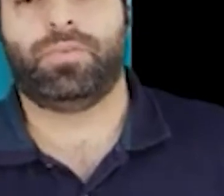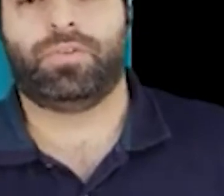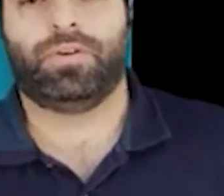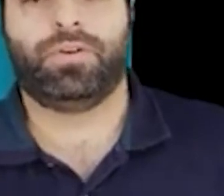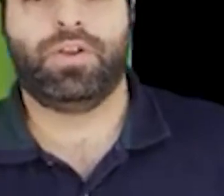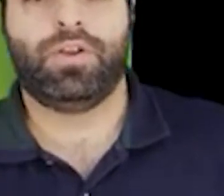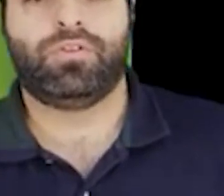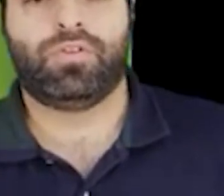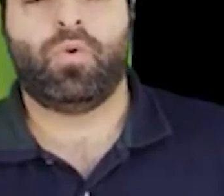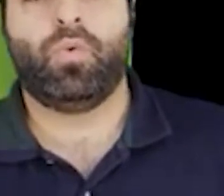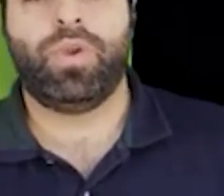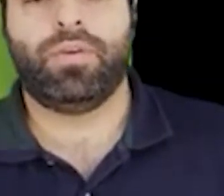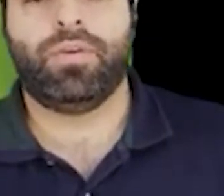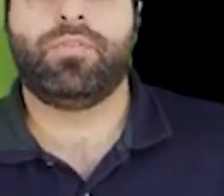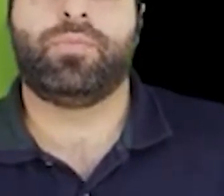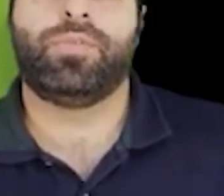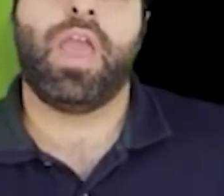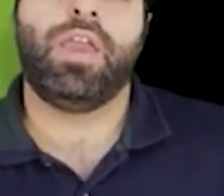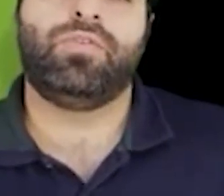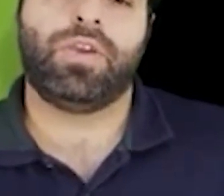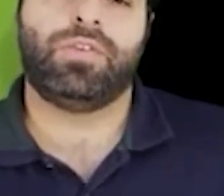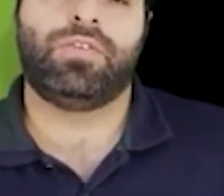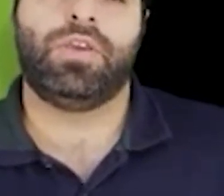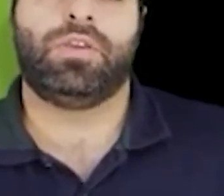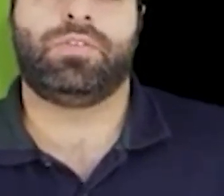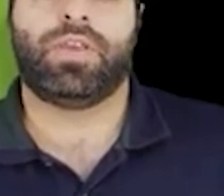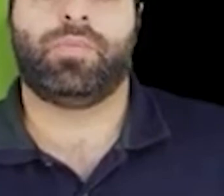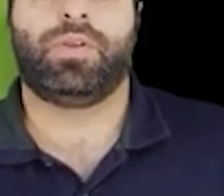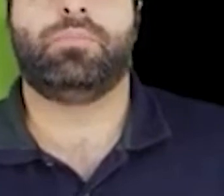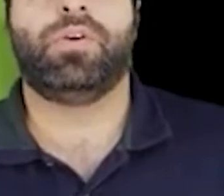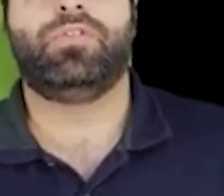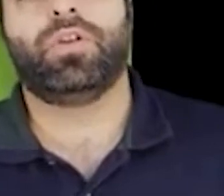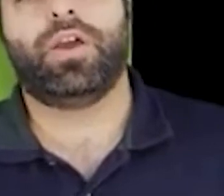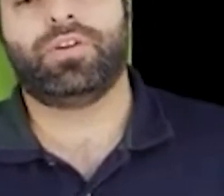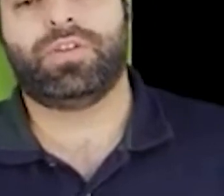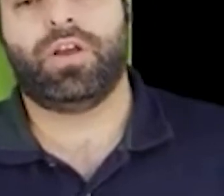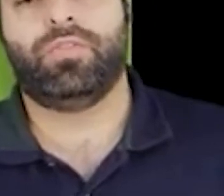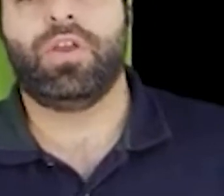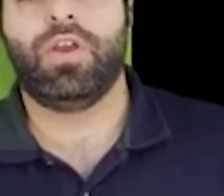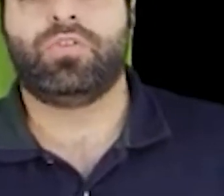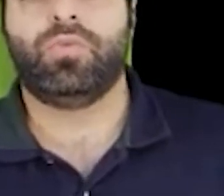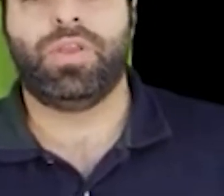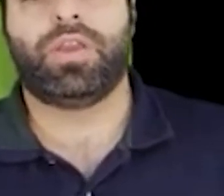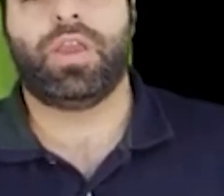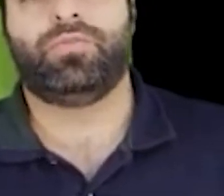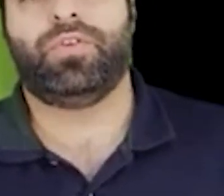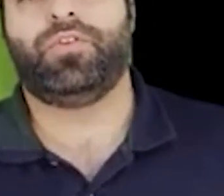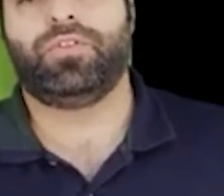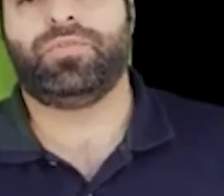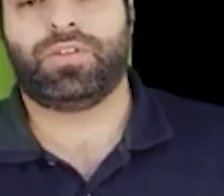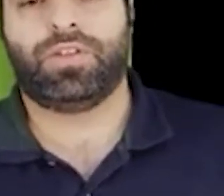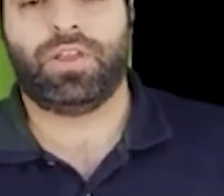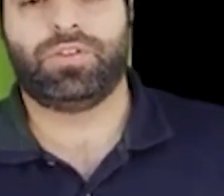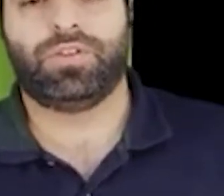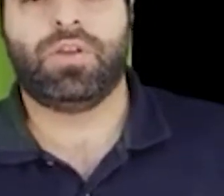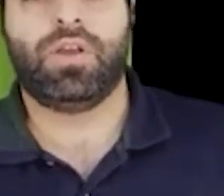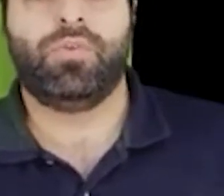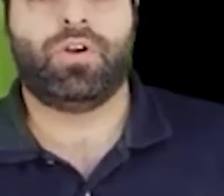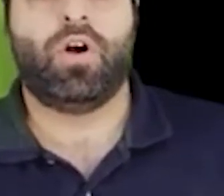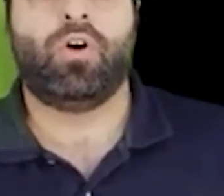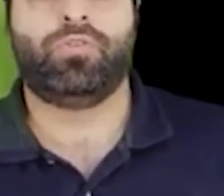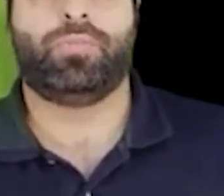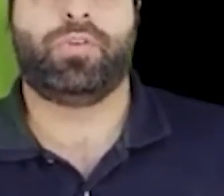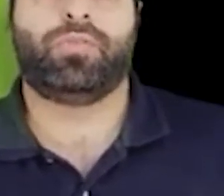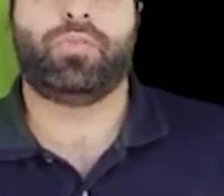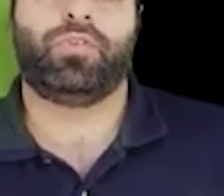apenas uma atmosfera e não deve ser usada como um grande lixão. Nós, da HVAC, ou do segmento HVAC, temos